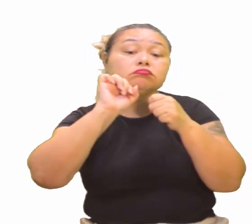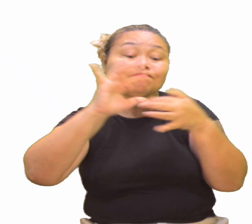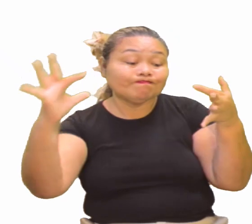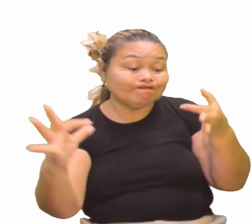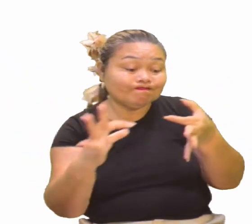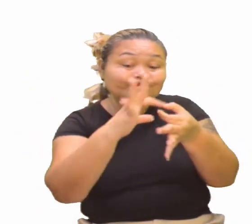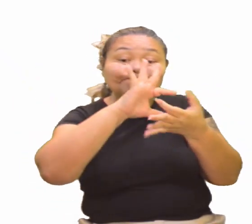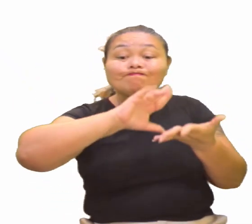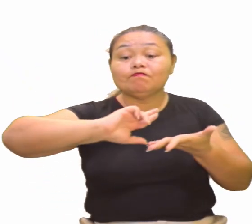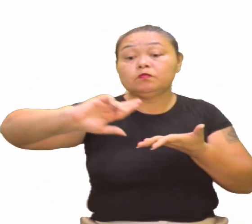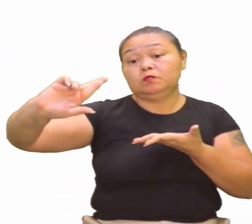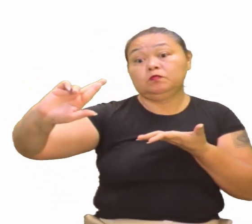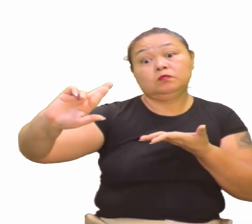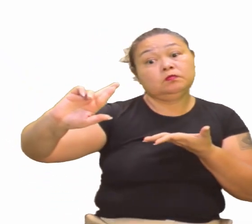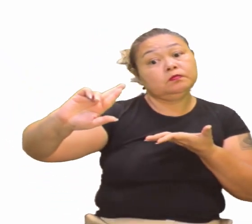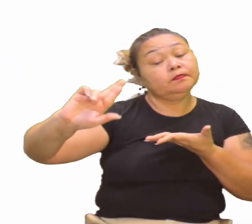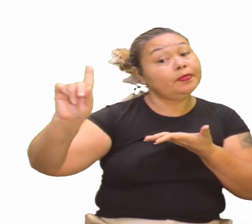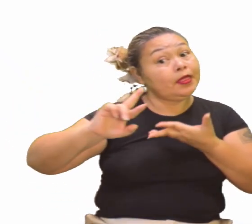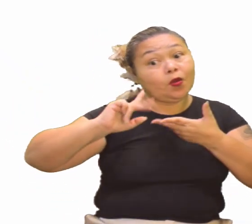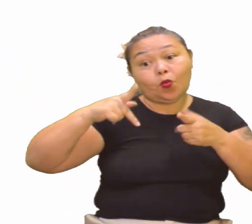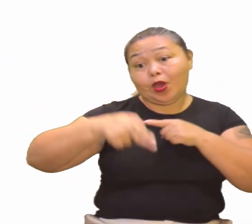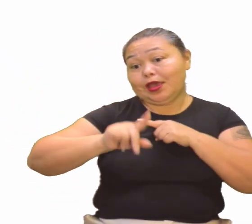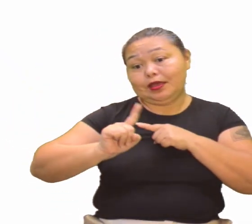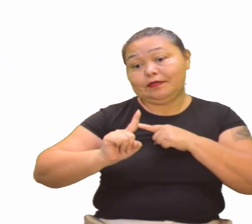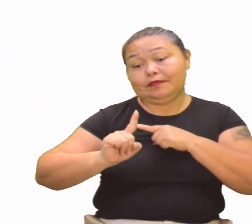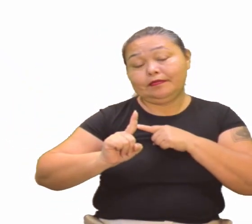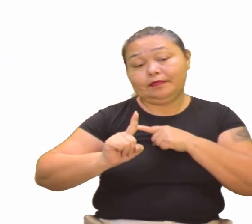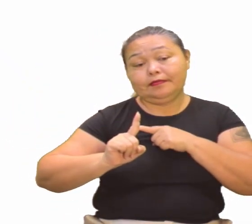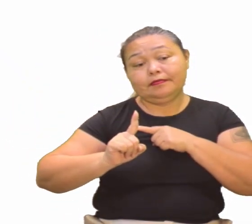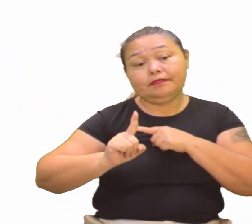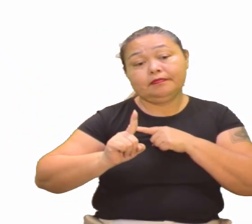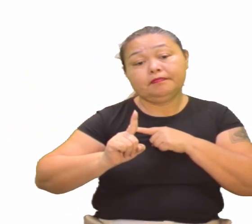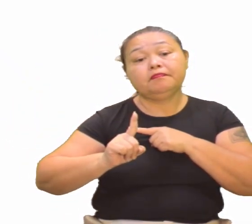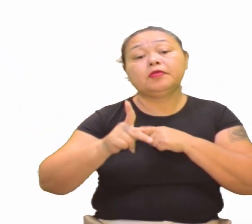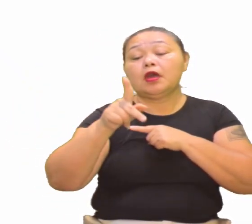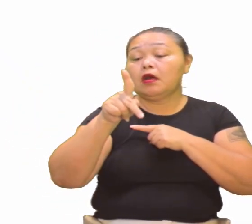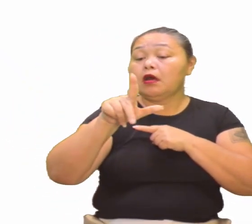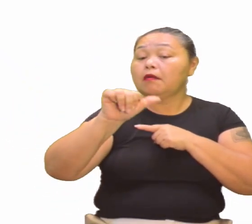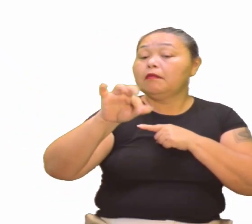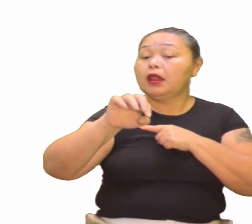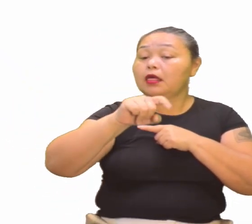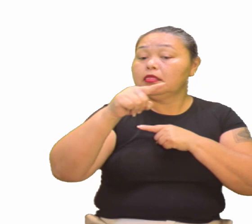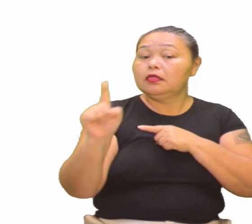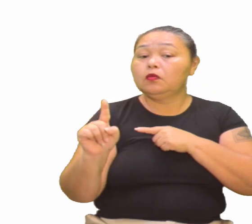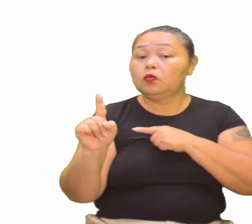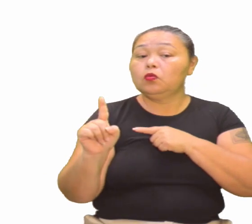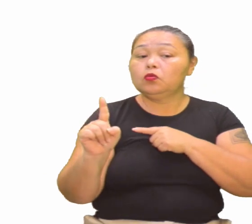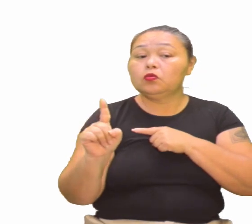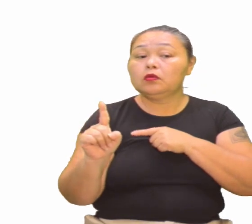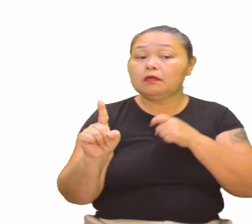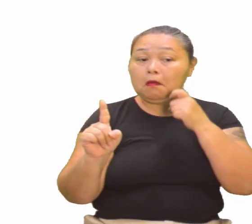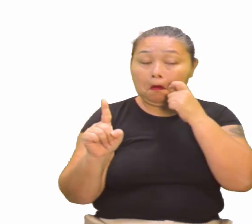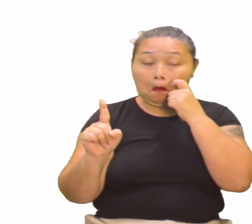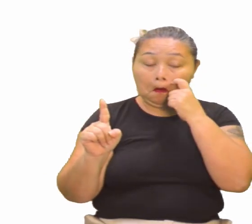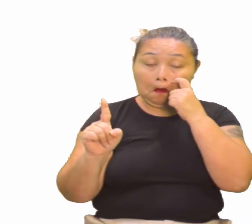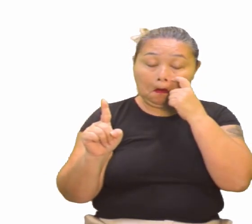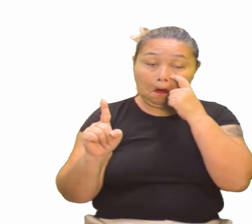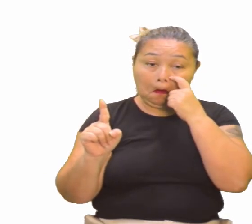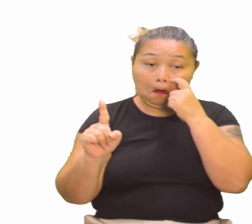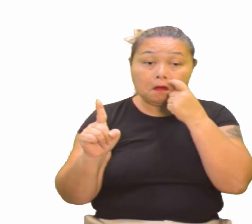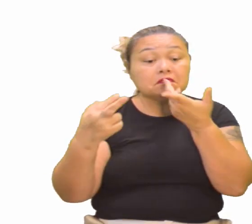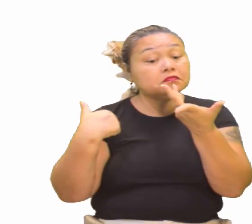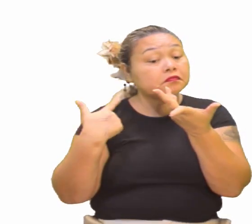vinculasse com a religião. Então, aqui, o Platão, está aqui, ele trouxe referência